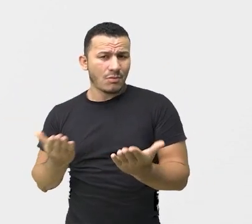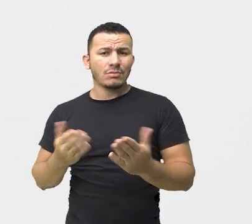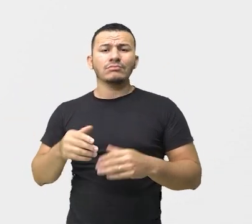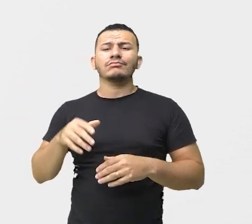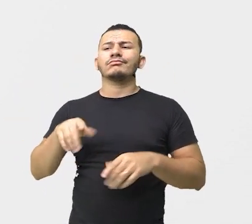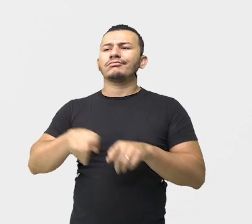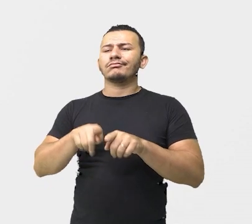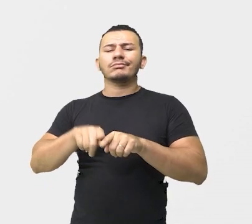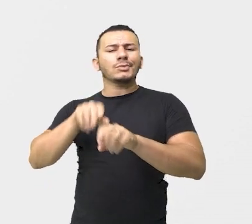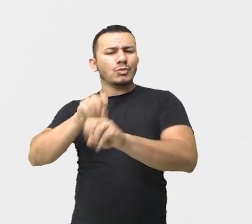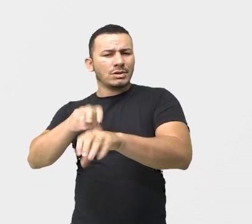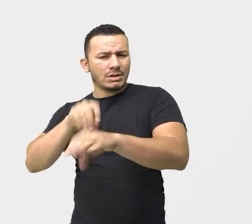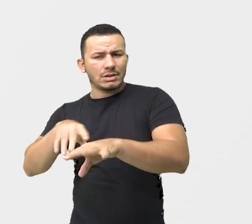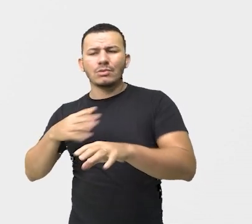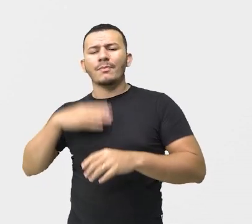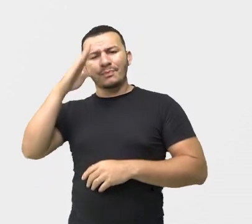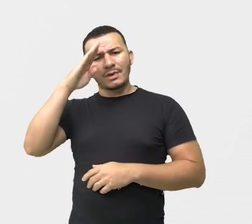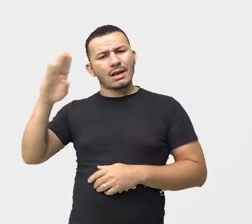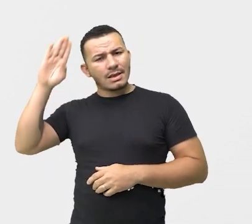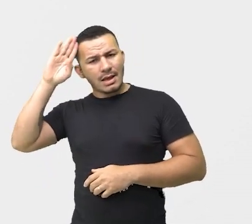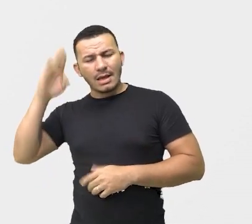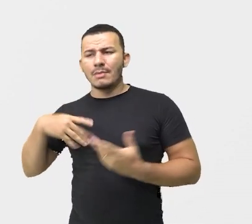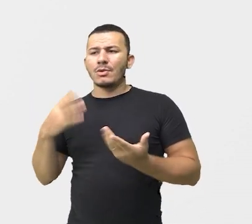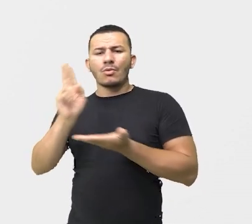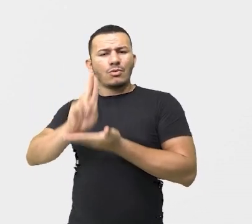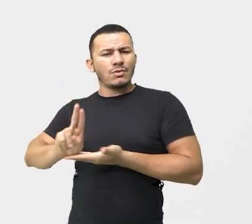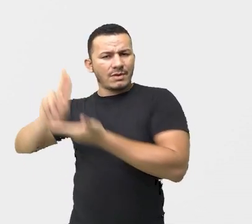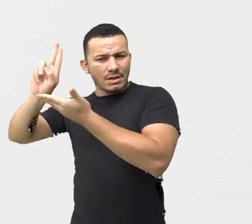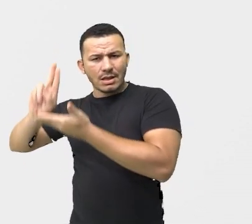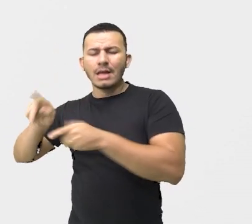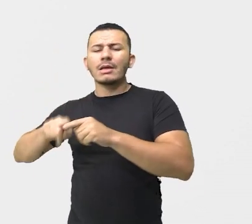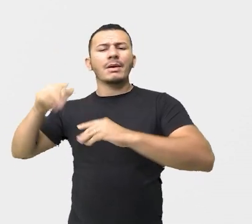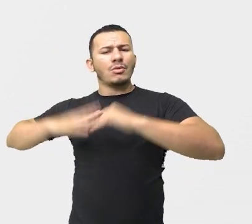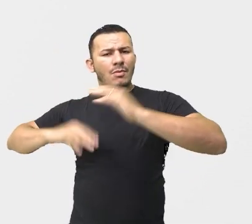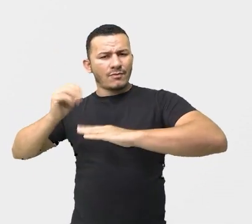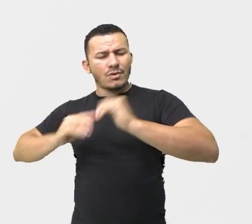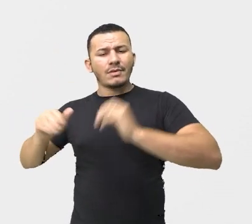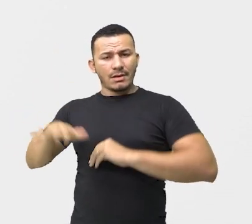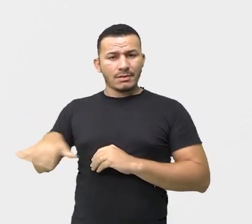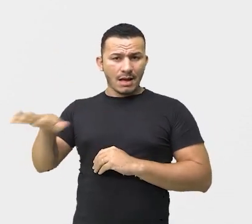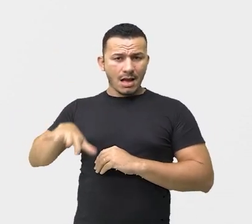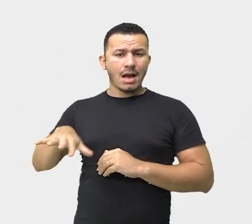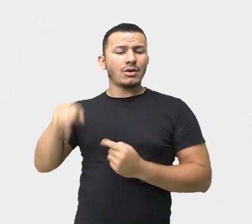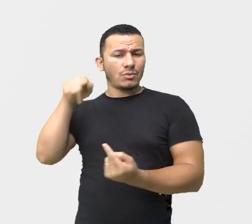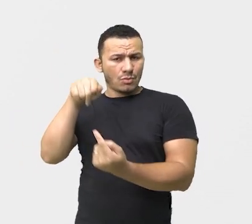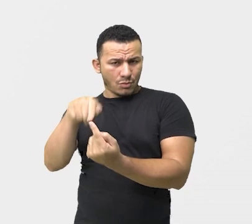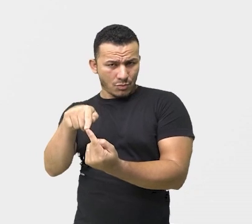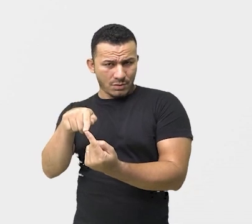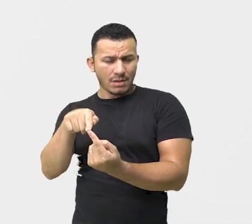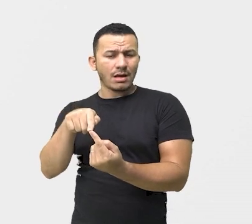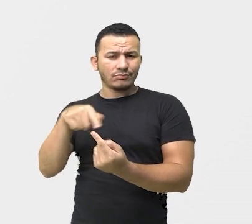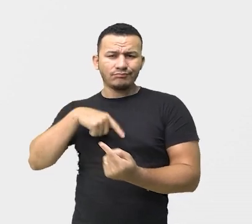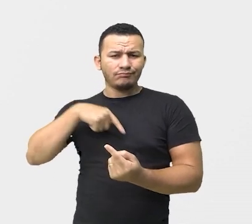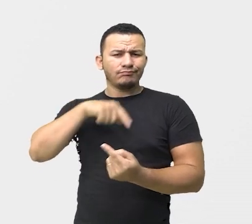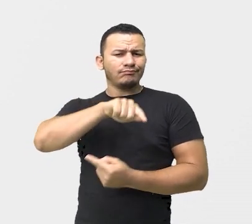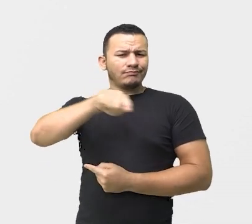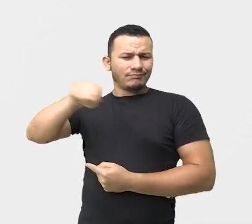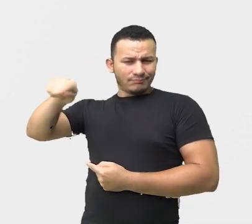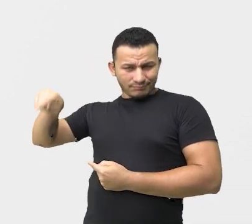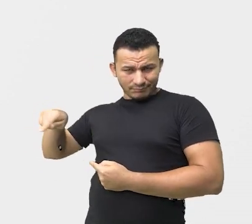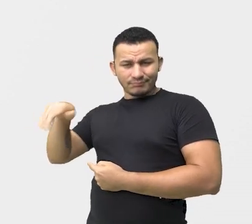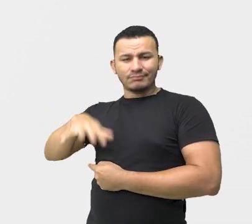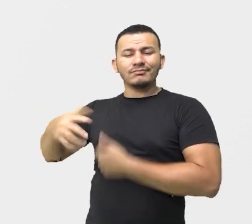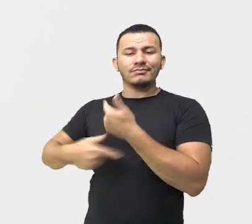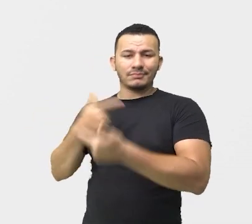Educação escolar, acadêmica nas universidades e profissional também, certo? Aí no universo do trabalho.